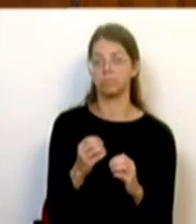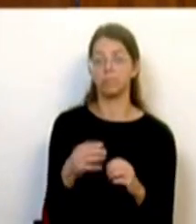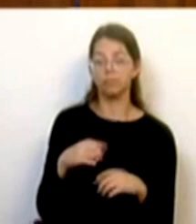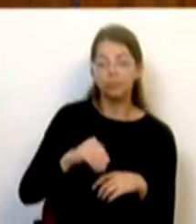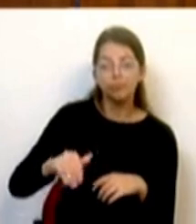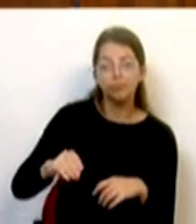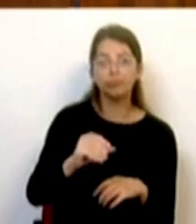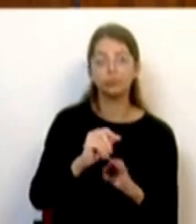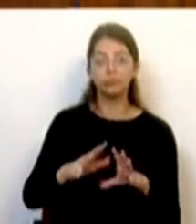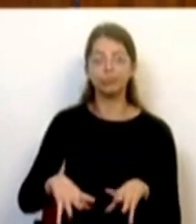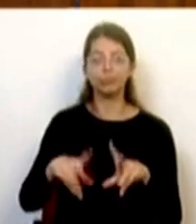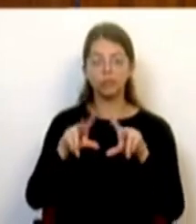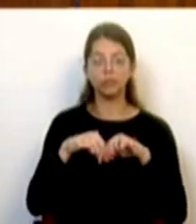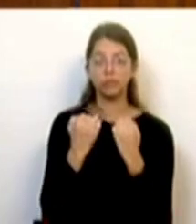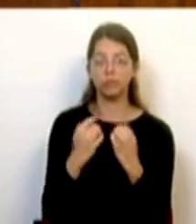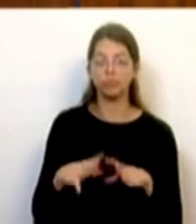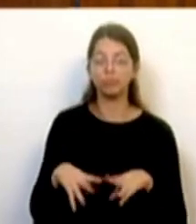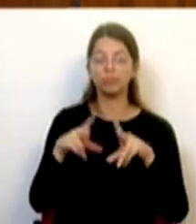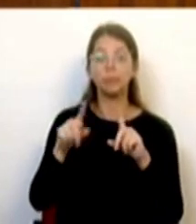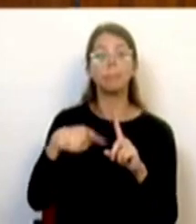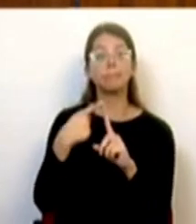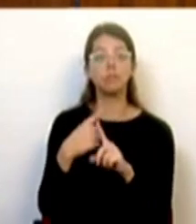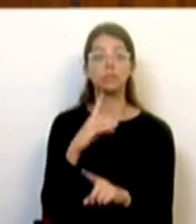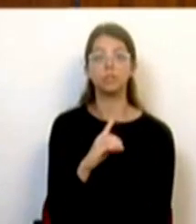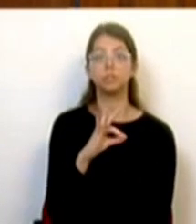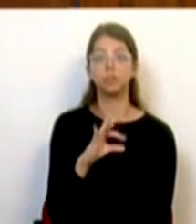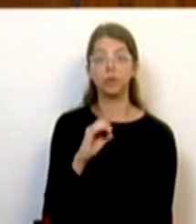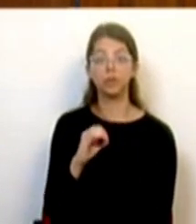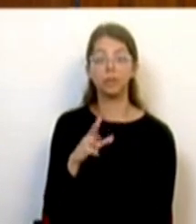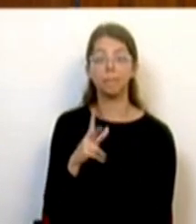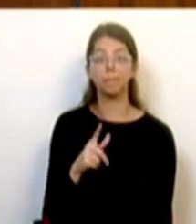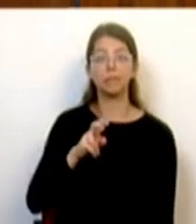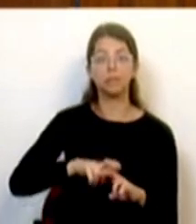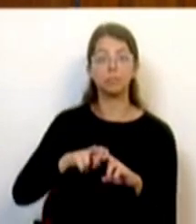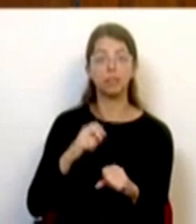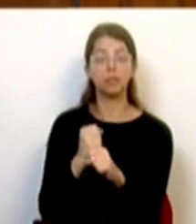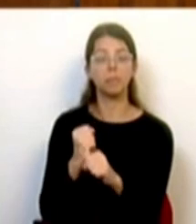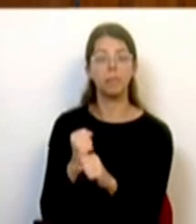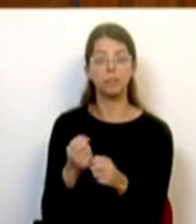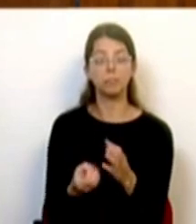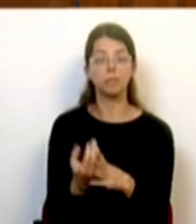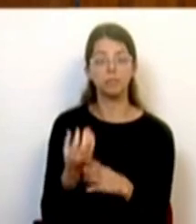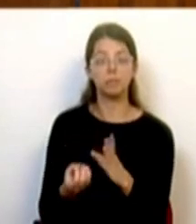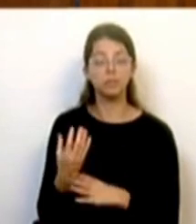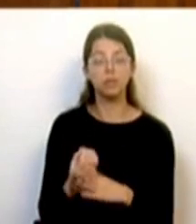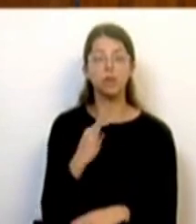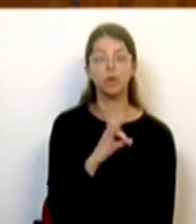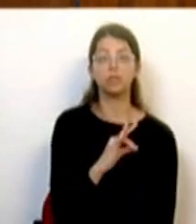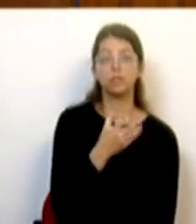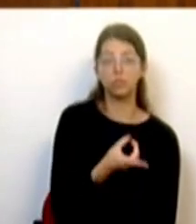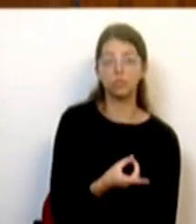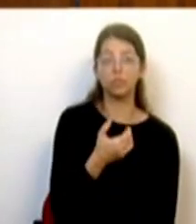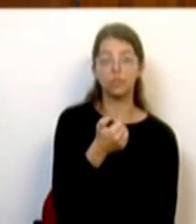territorial e desenvolvimento social, mas a criação de 640 mil postos de trabalho, dos quais 495